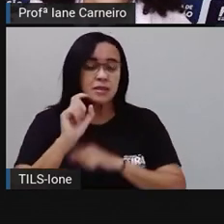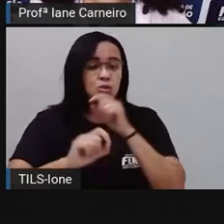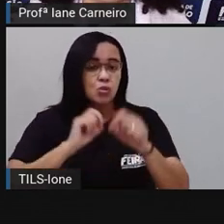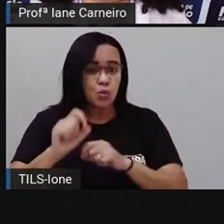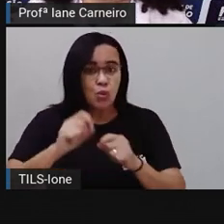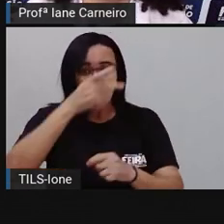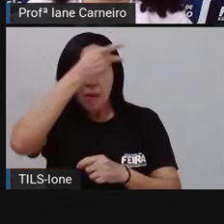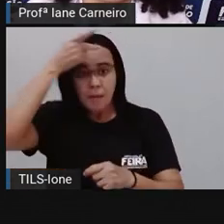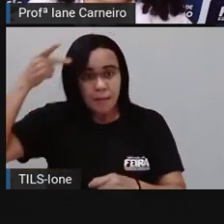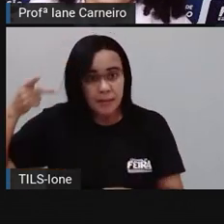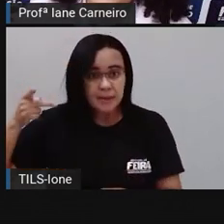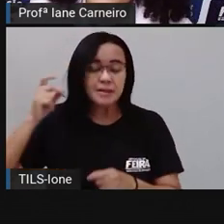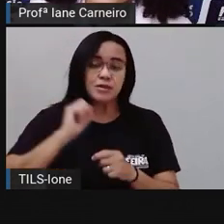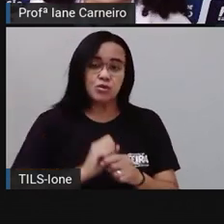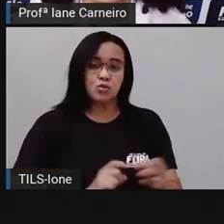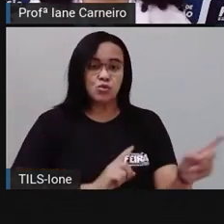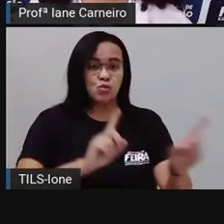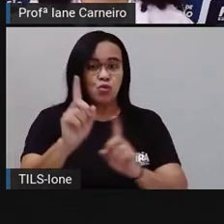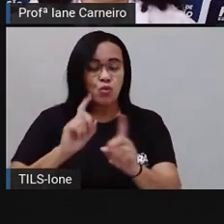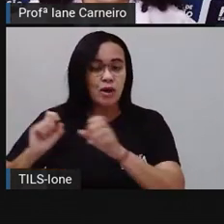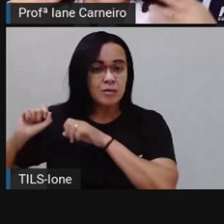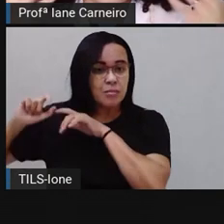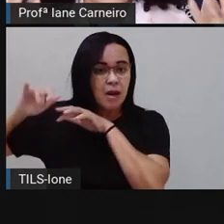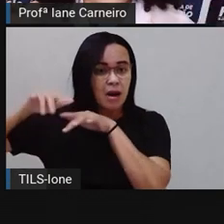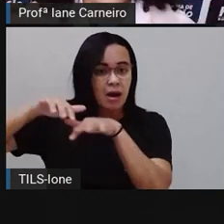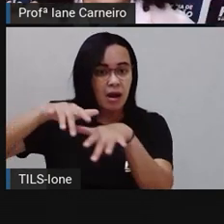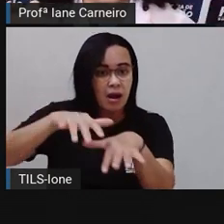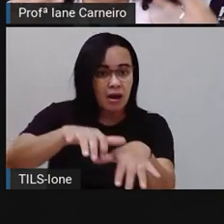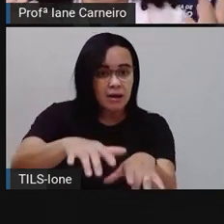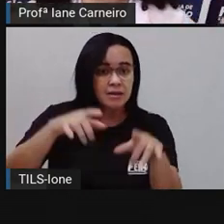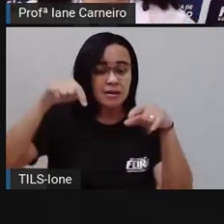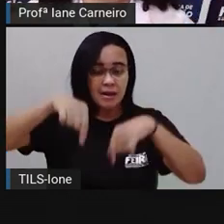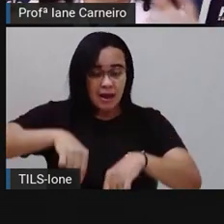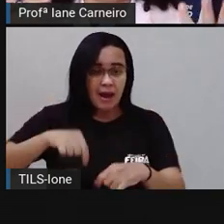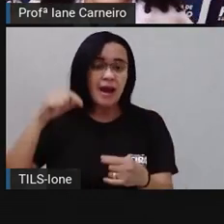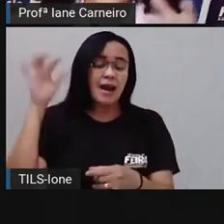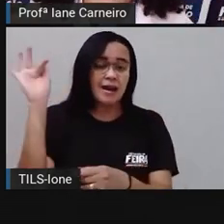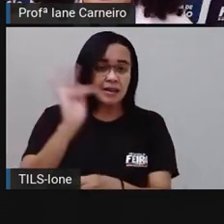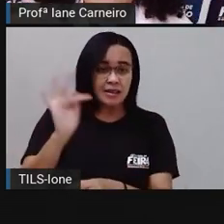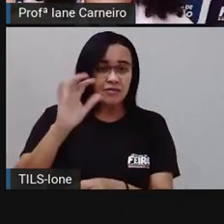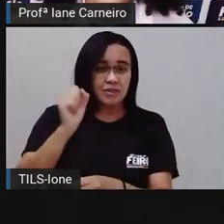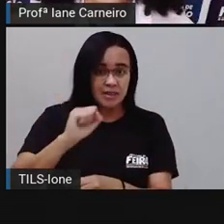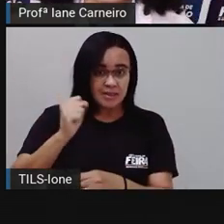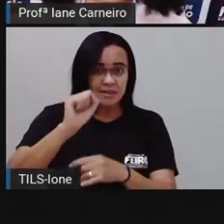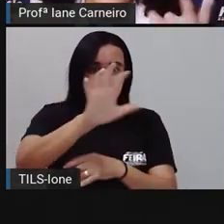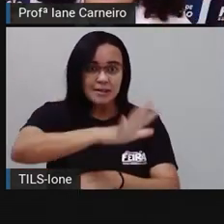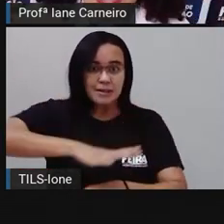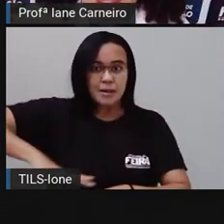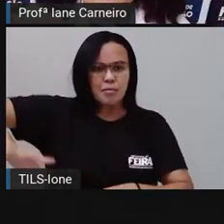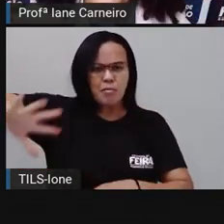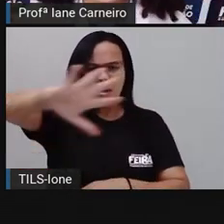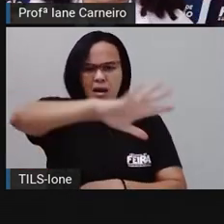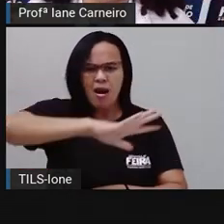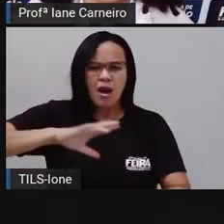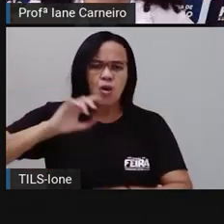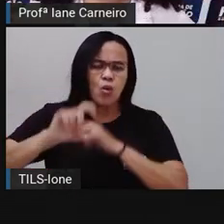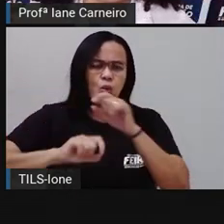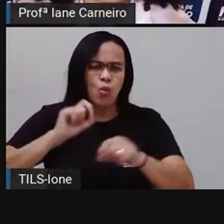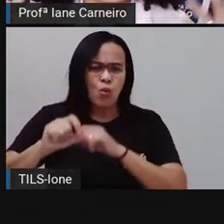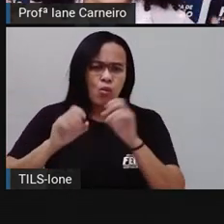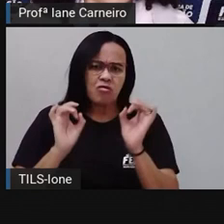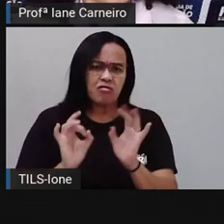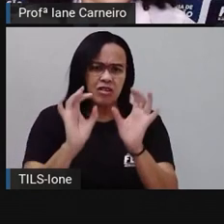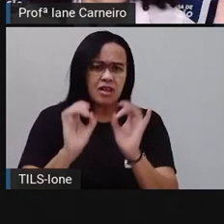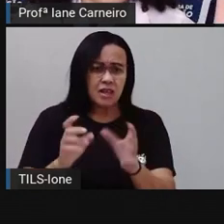passavam aqui pela região, né? Então, foi crescendo em torno desse comércio, né? De gado. E aí,